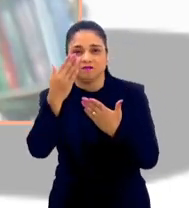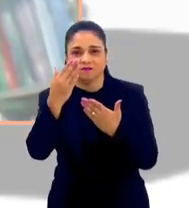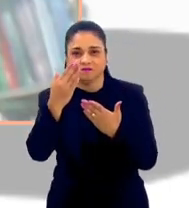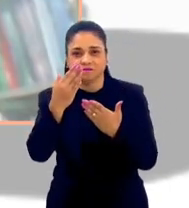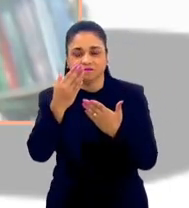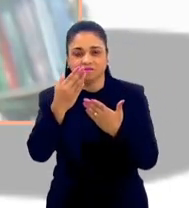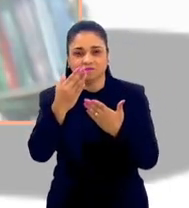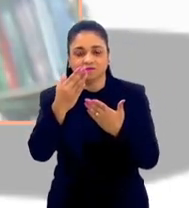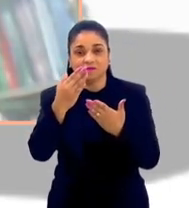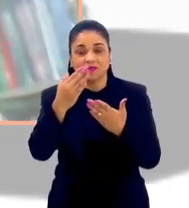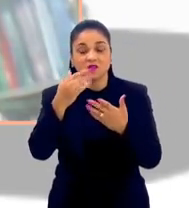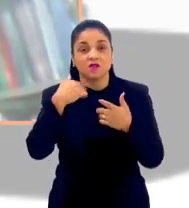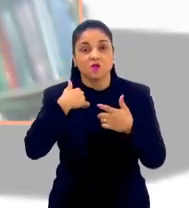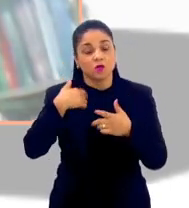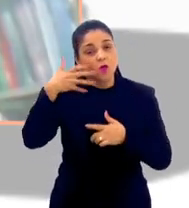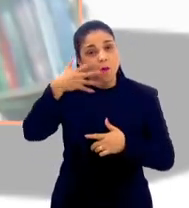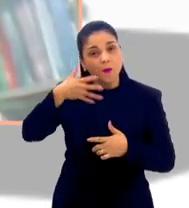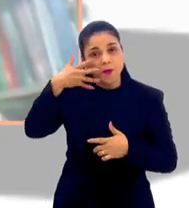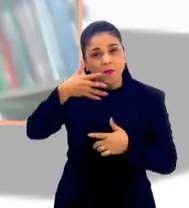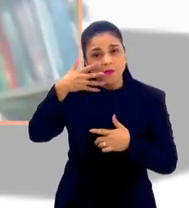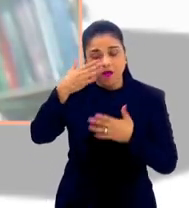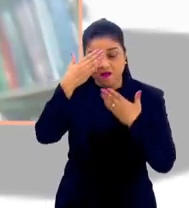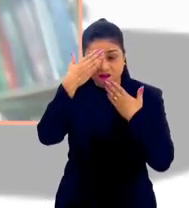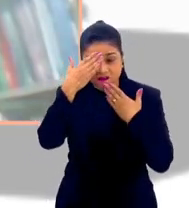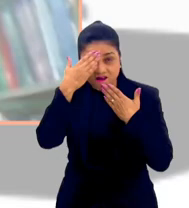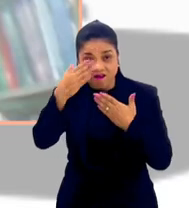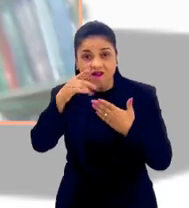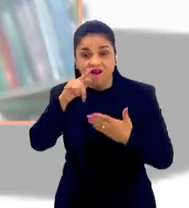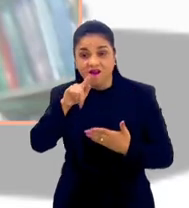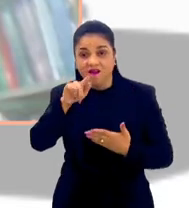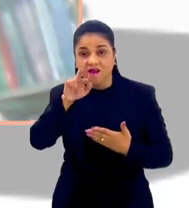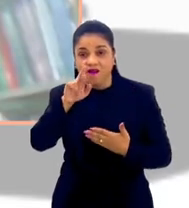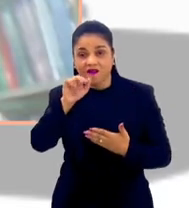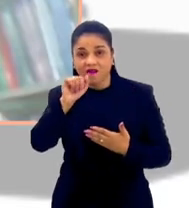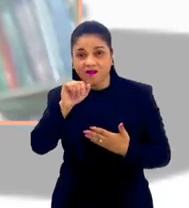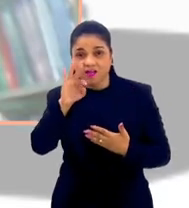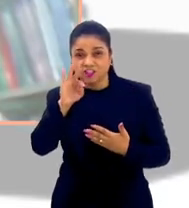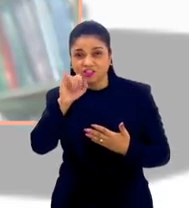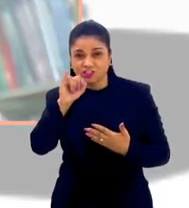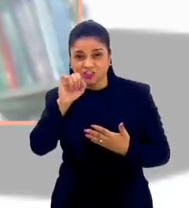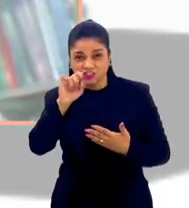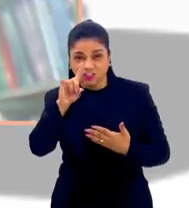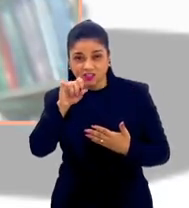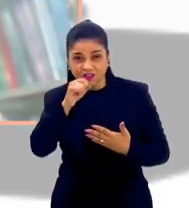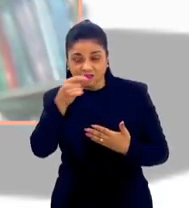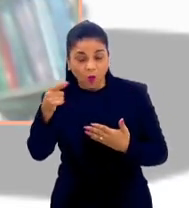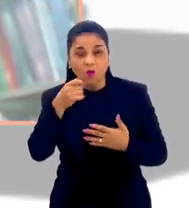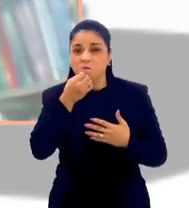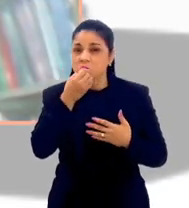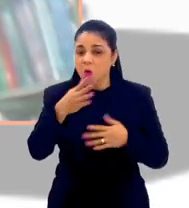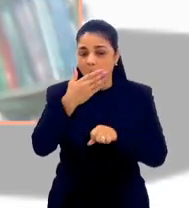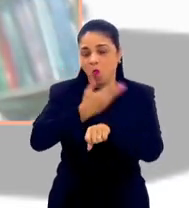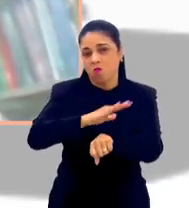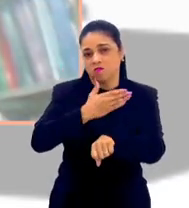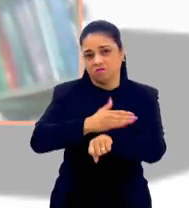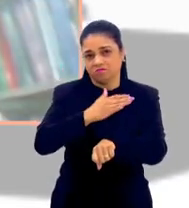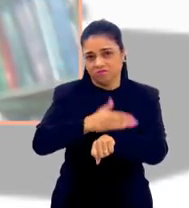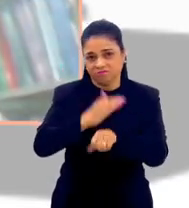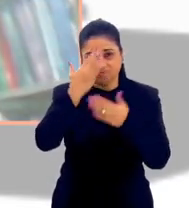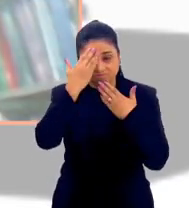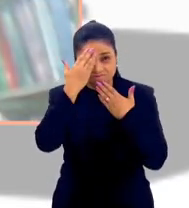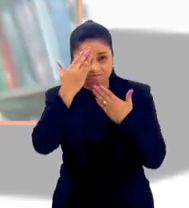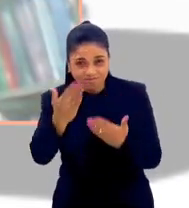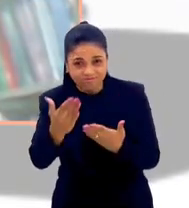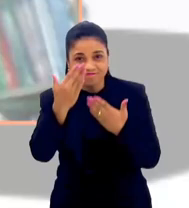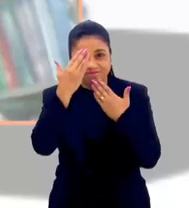E aí quando eu falo aqui de gratidão, agradecer é um bom exercício. Agradecer faz muito bem. E